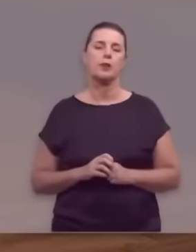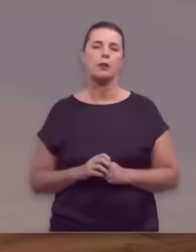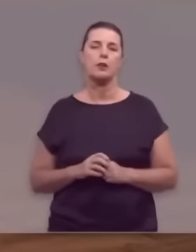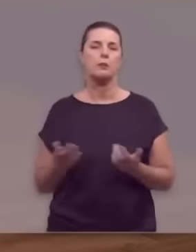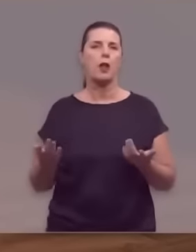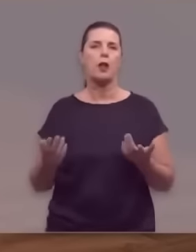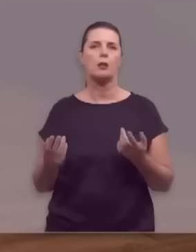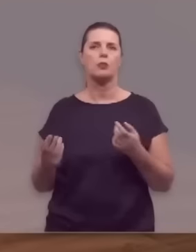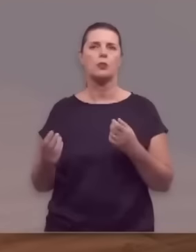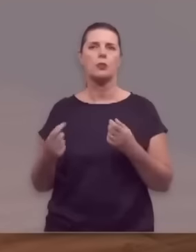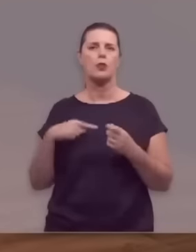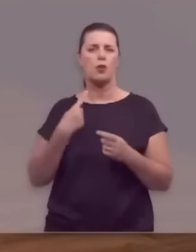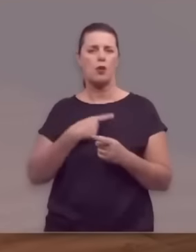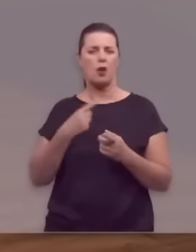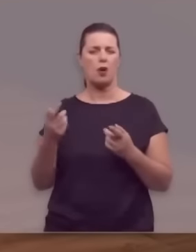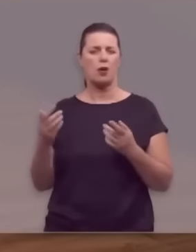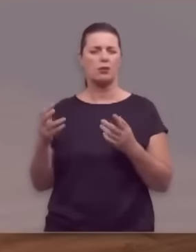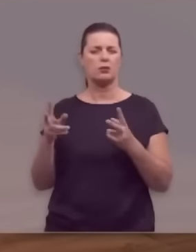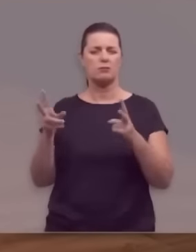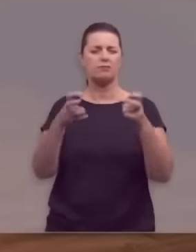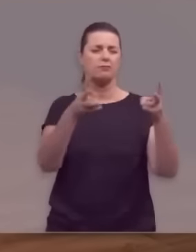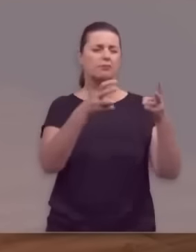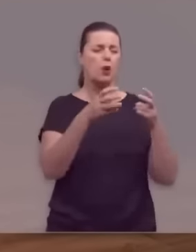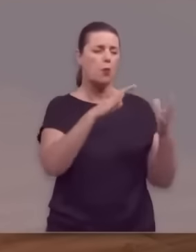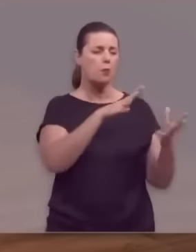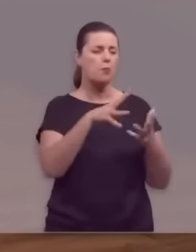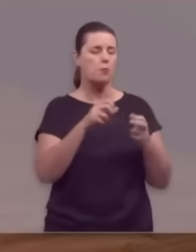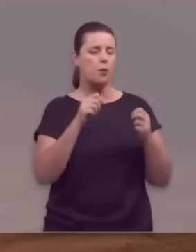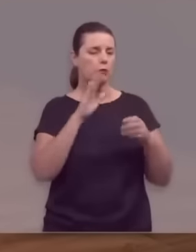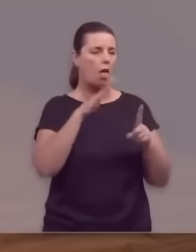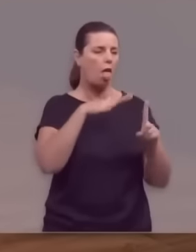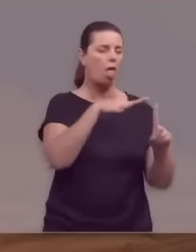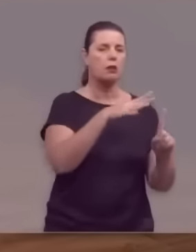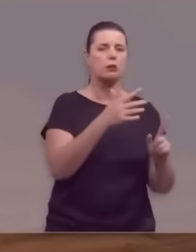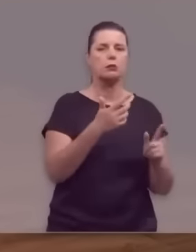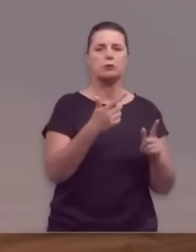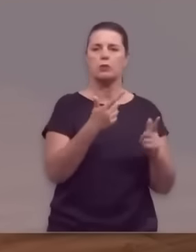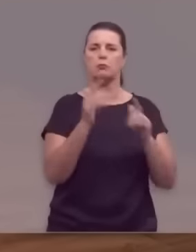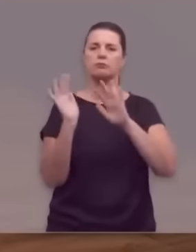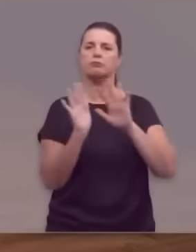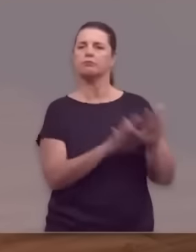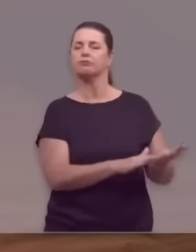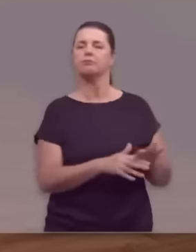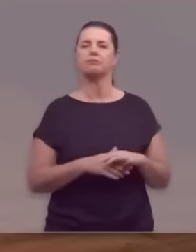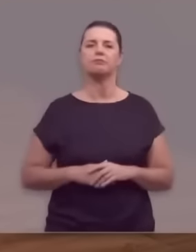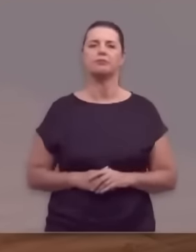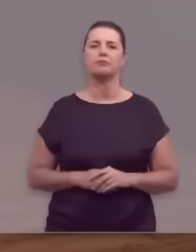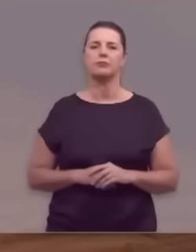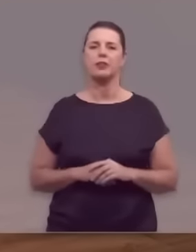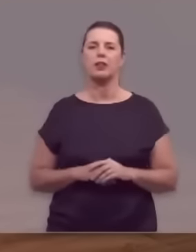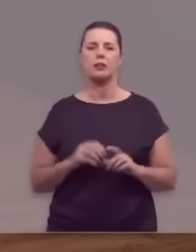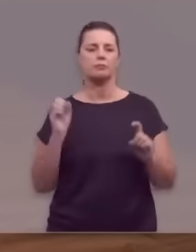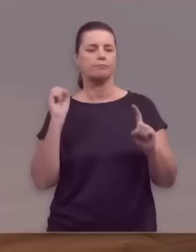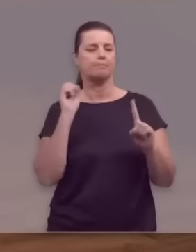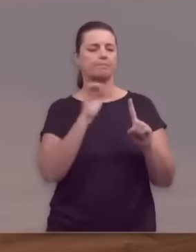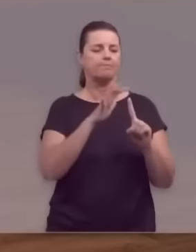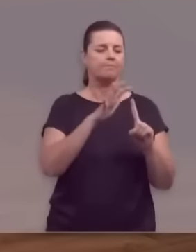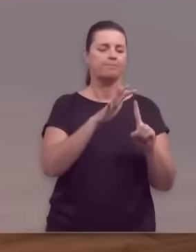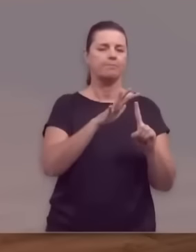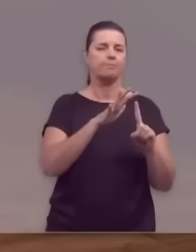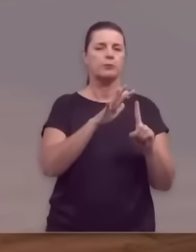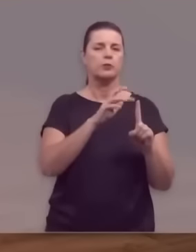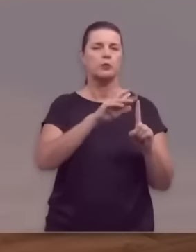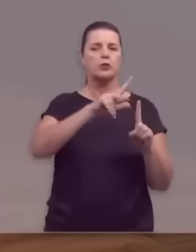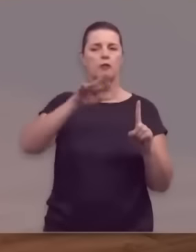Para não nos captularmos às pressões e seduções deste mundo. Nem as ameaças